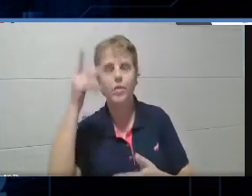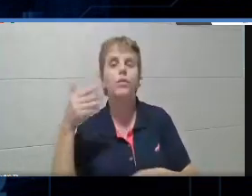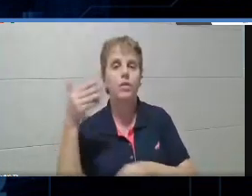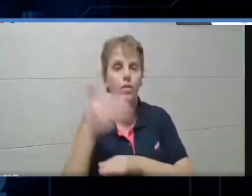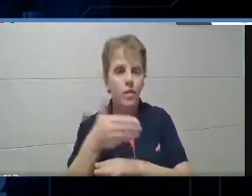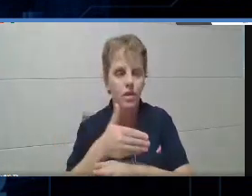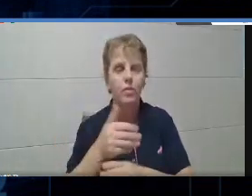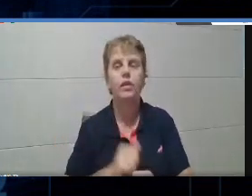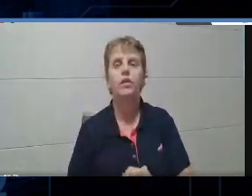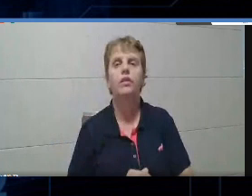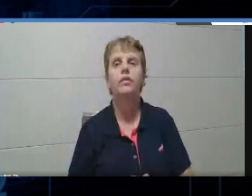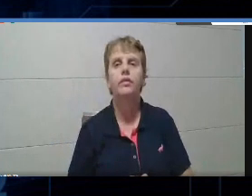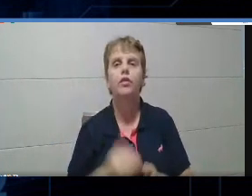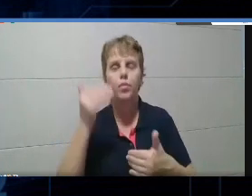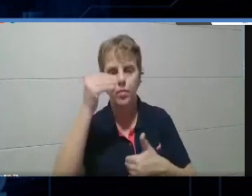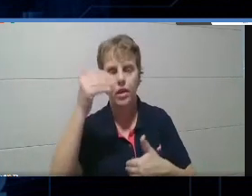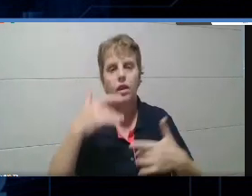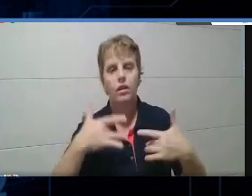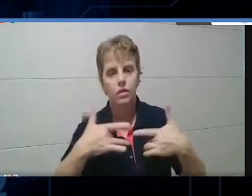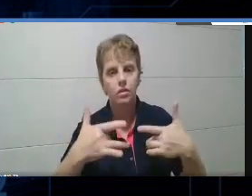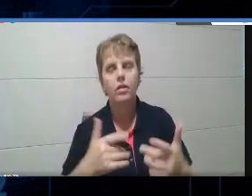pessoal? Muito obrigado mesmo, de coração.